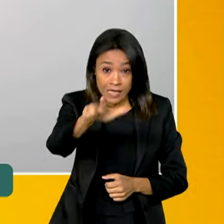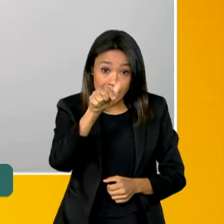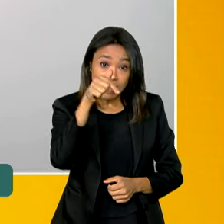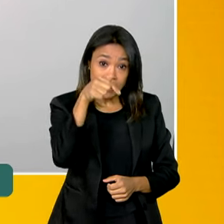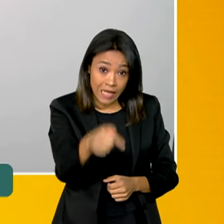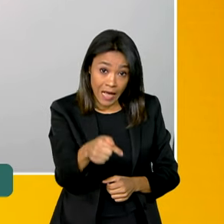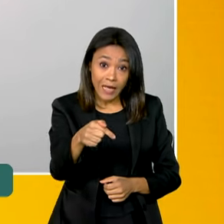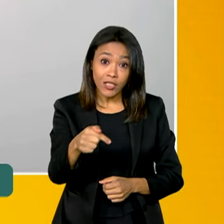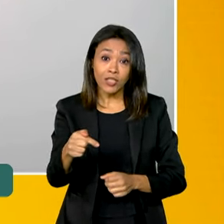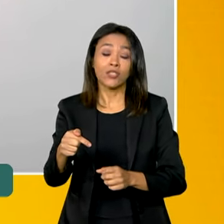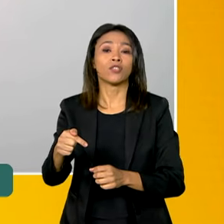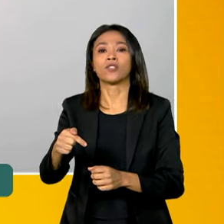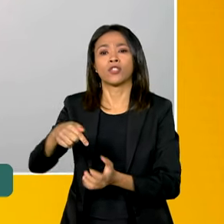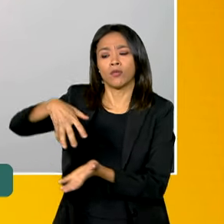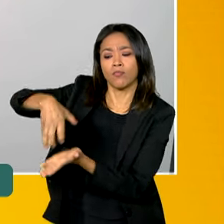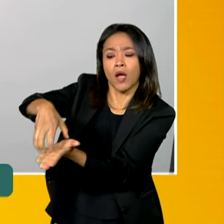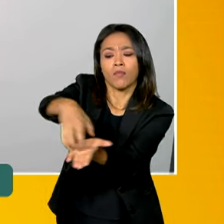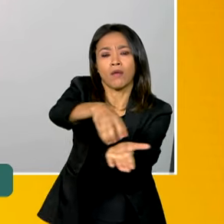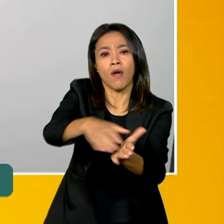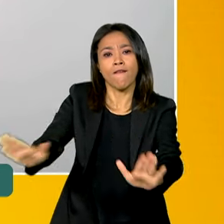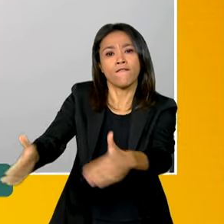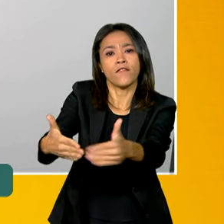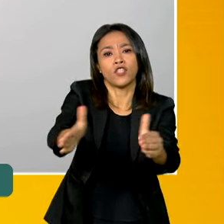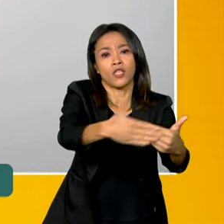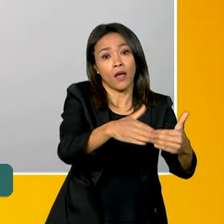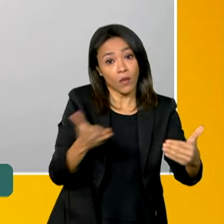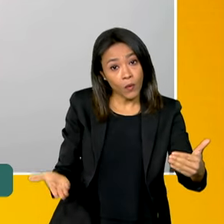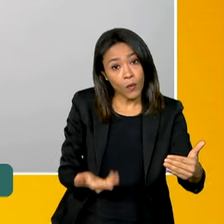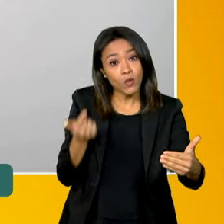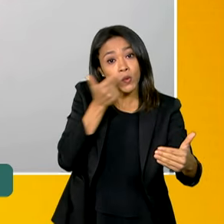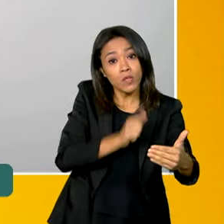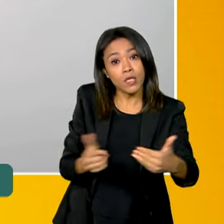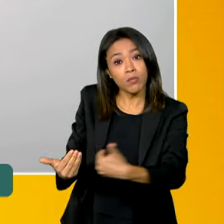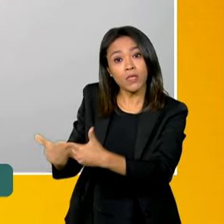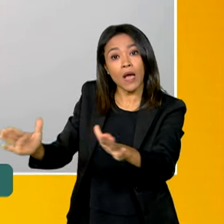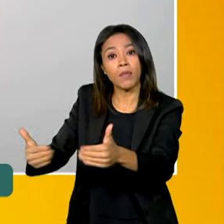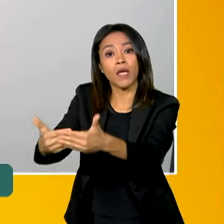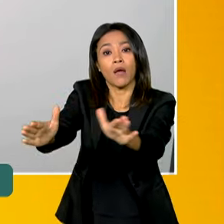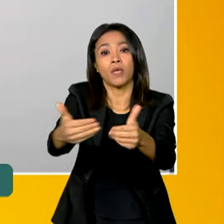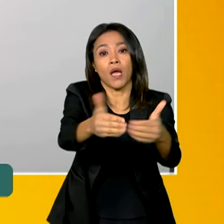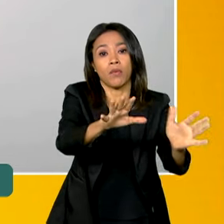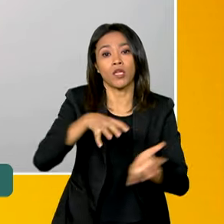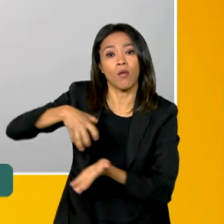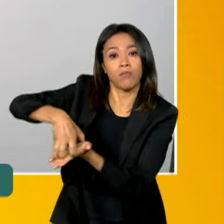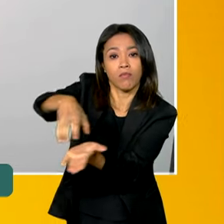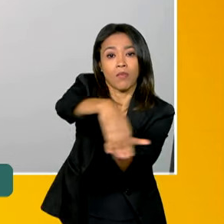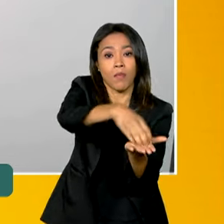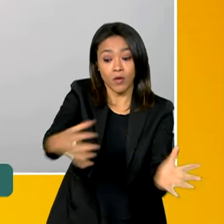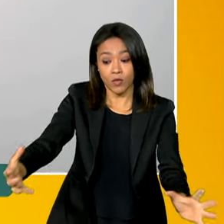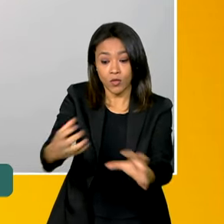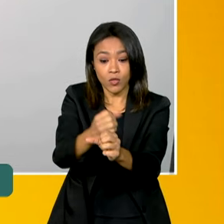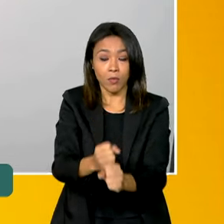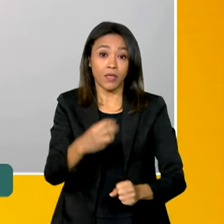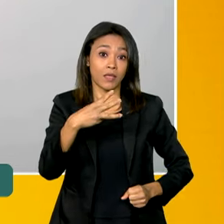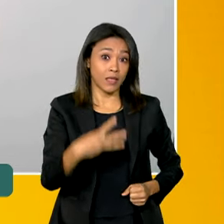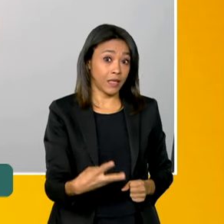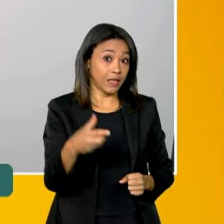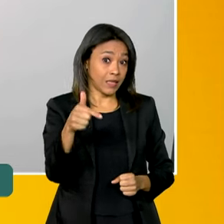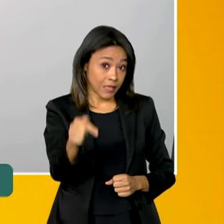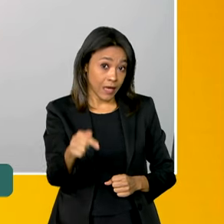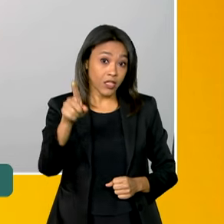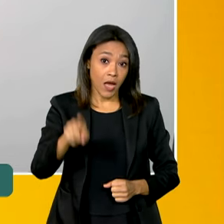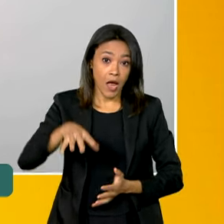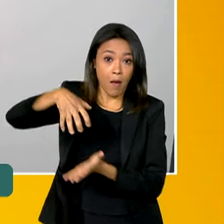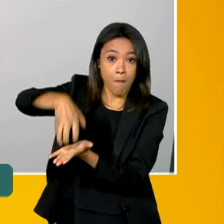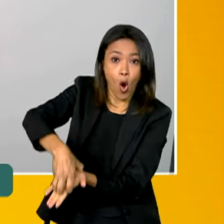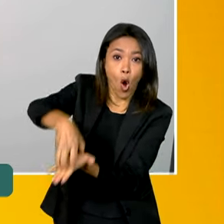fechados, e que a gente conseguiu abrir todos eles, hoje, todos os polos, que é um total de 37, são polos de saúde,